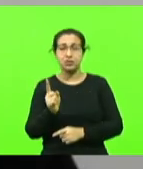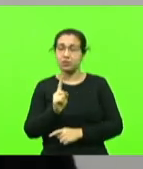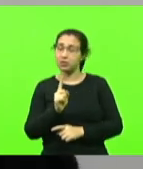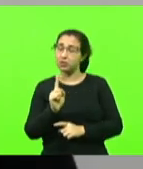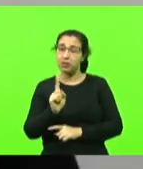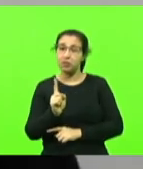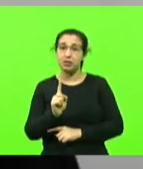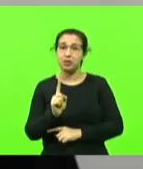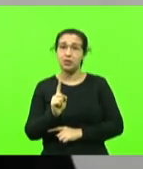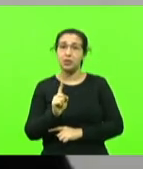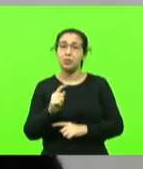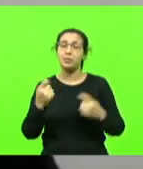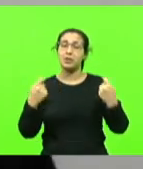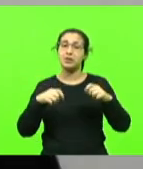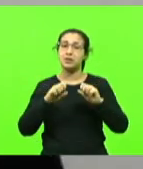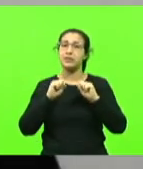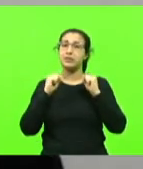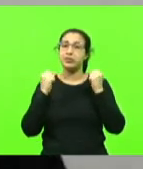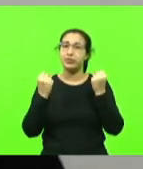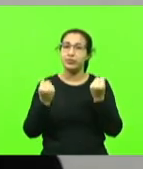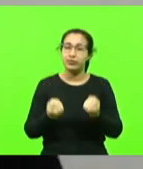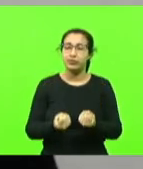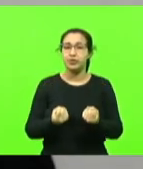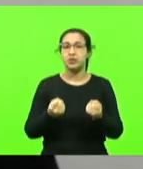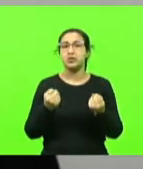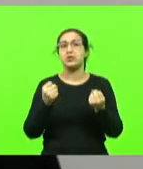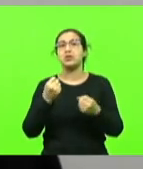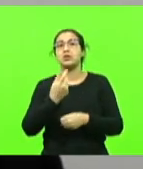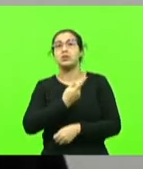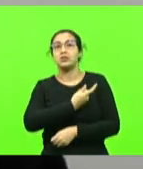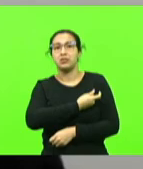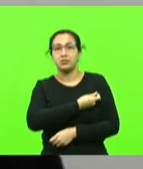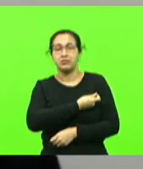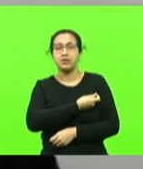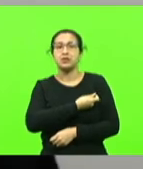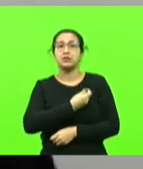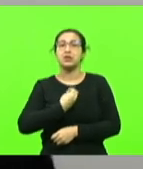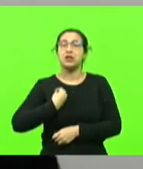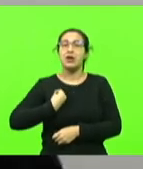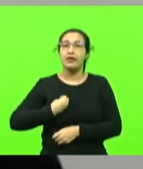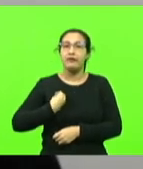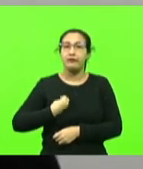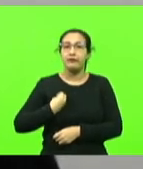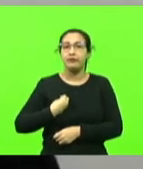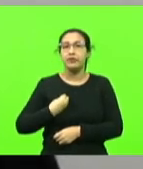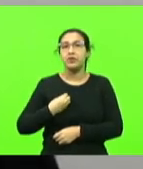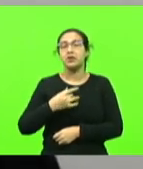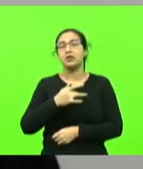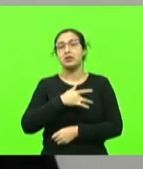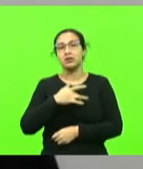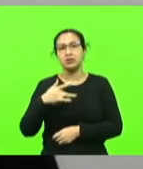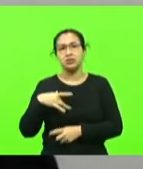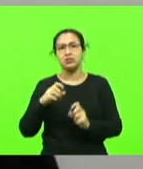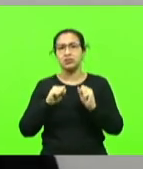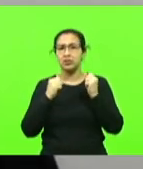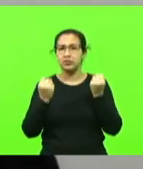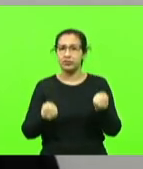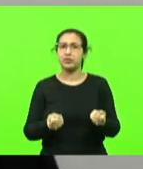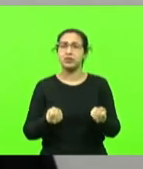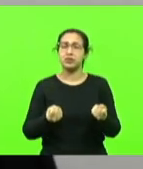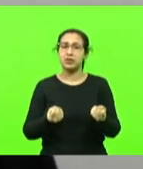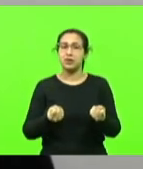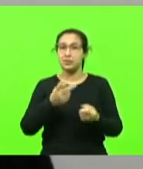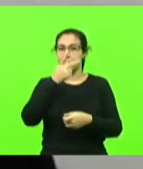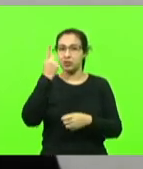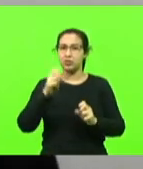nós temos que defender a questão da vacina, da vida e da saúde. quem defende a vida